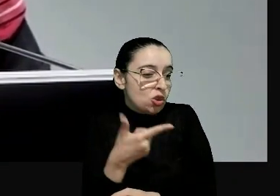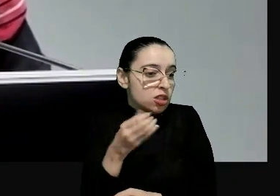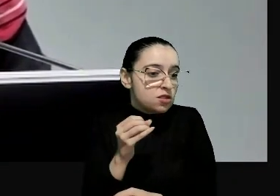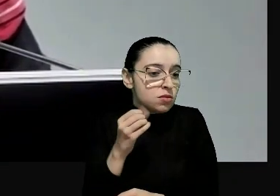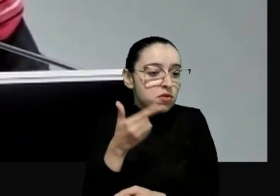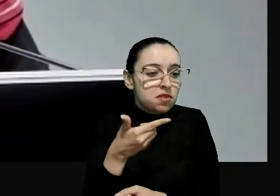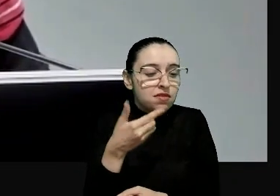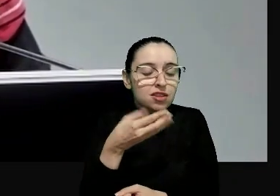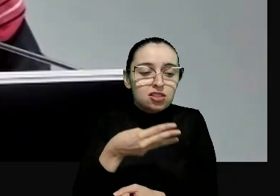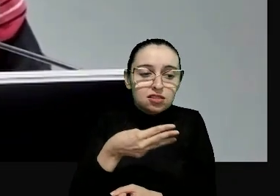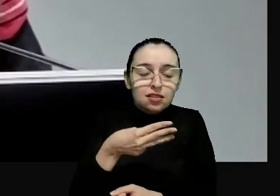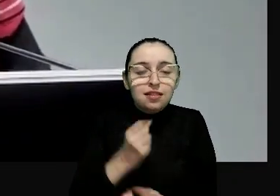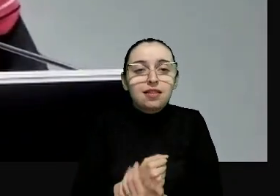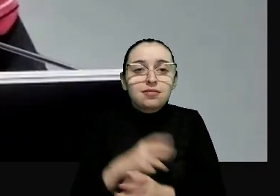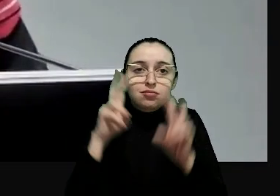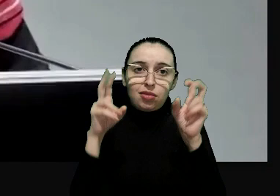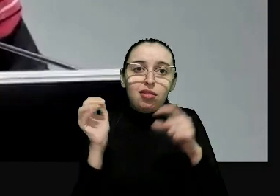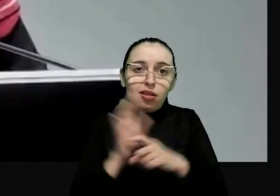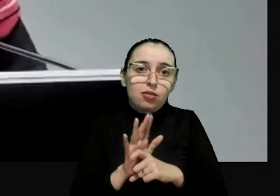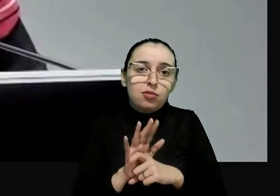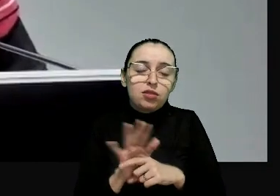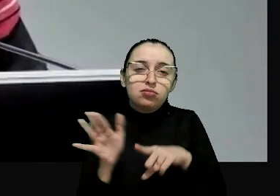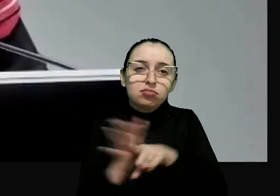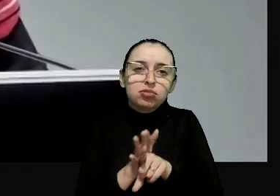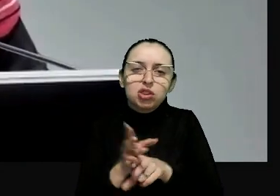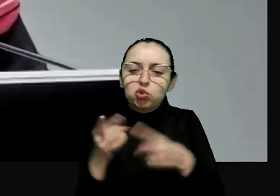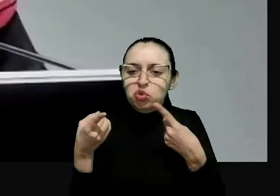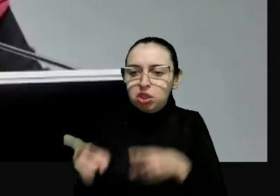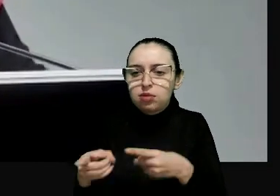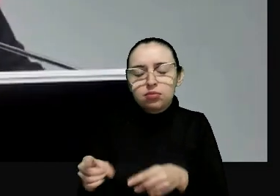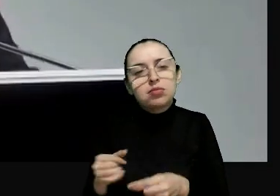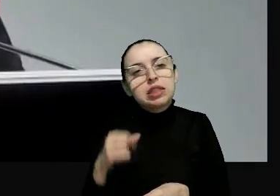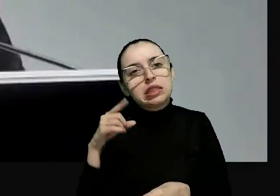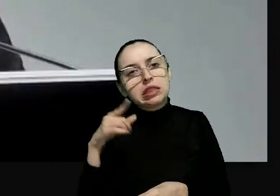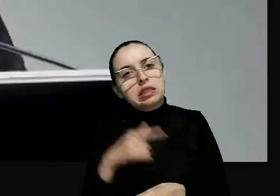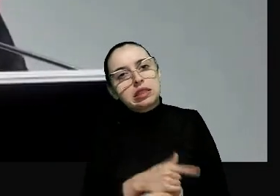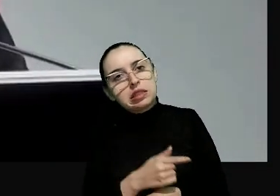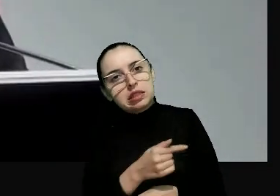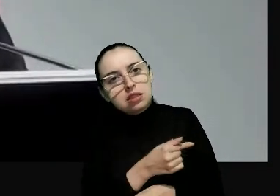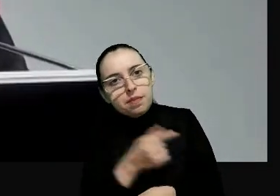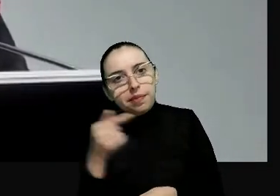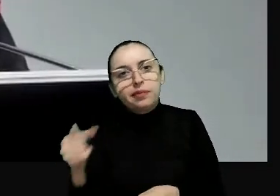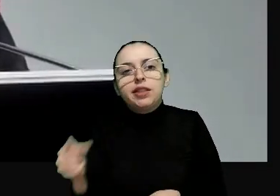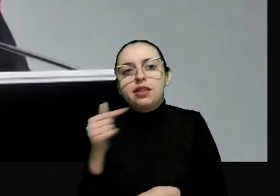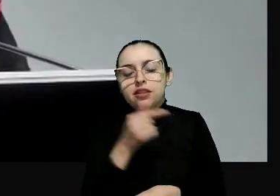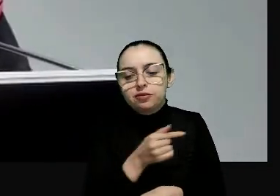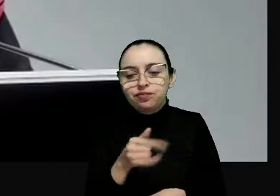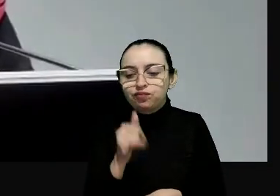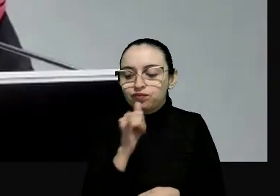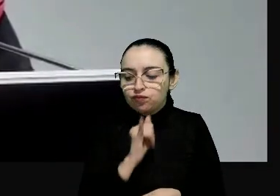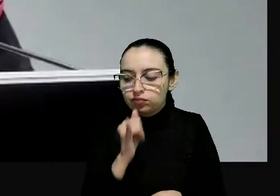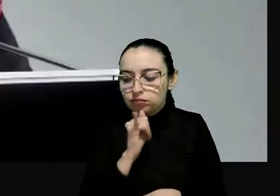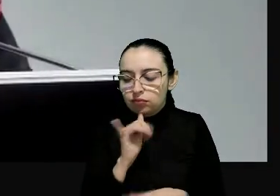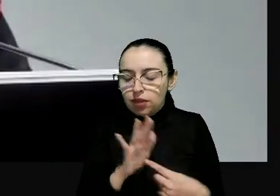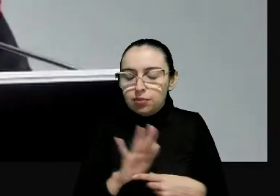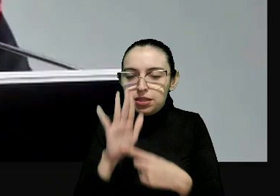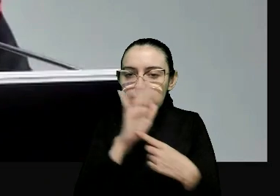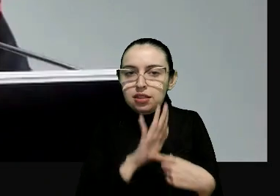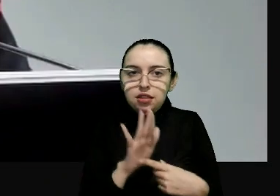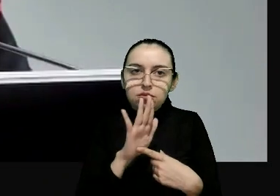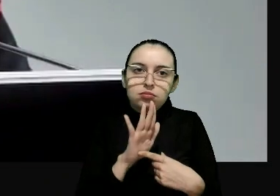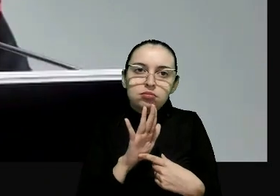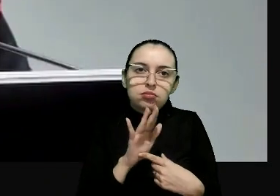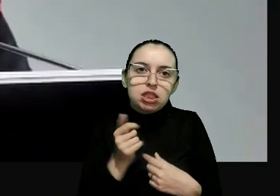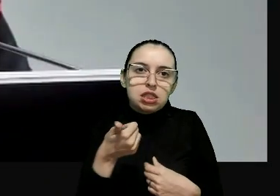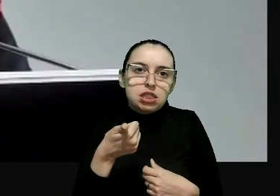termos essa pauta, tanto de você e julga, mas semanalmente, que é, por exemplo, ali revelado